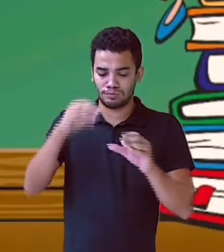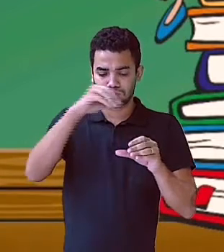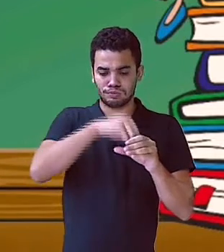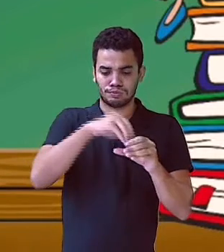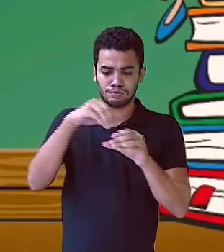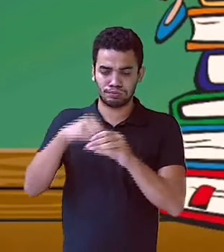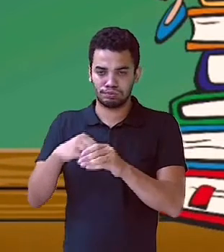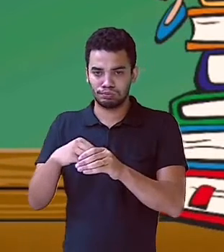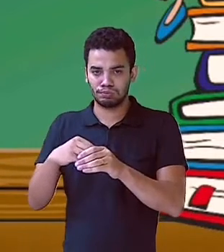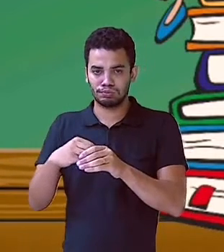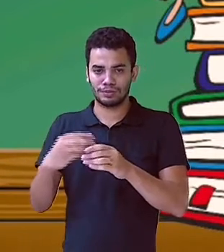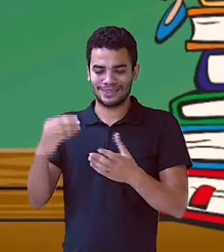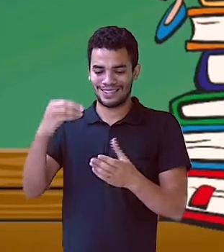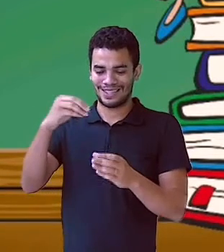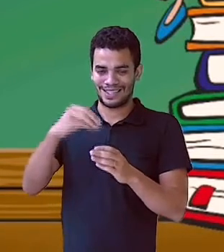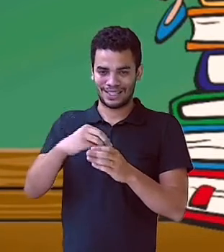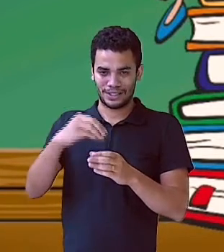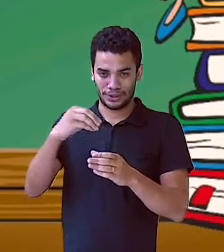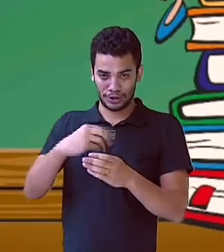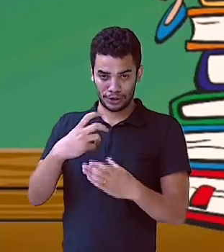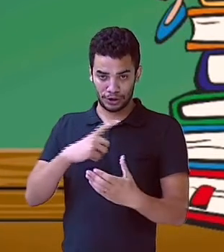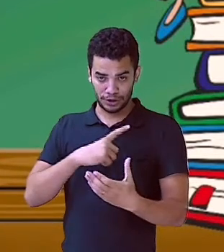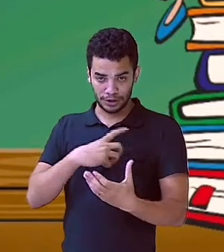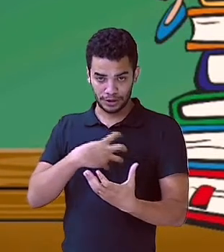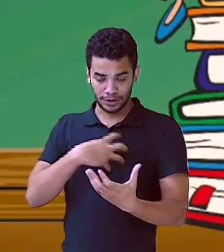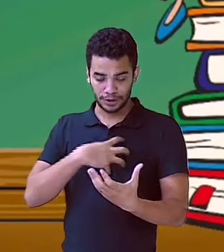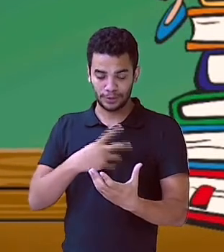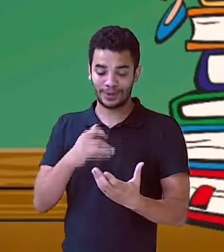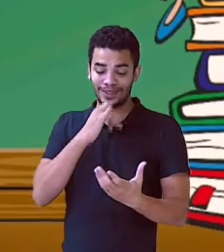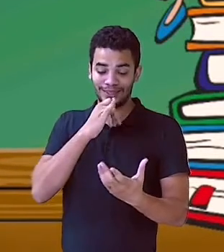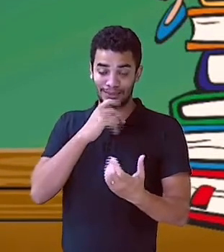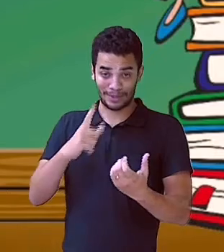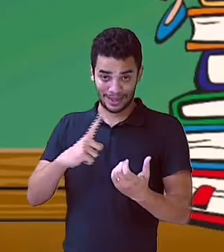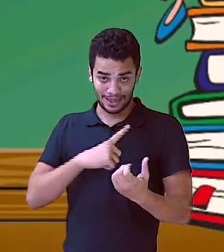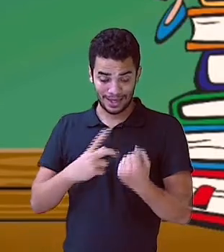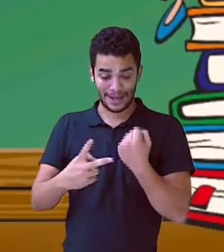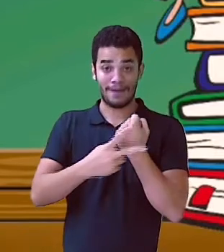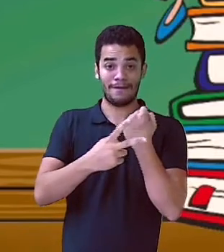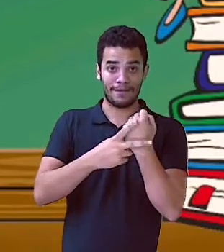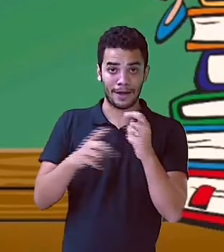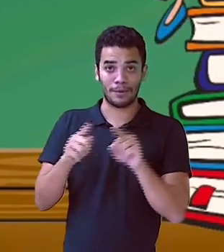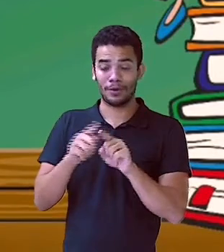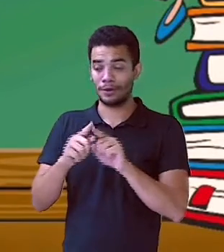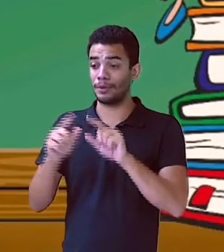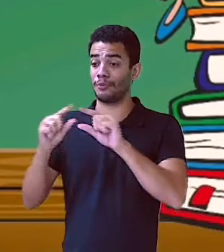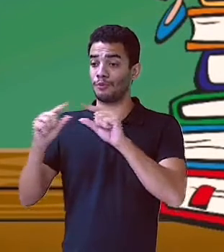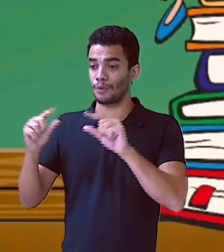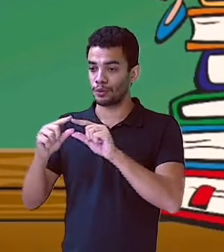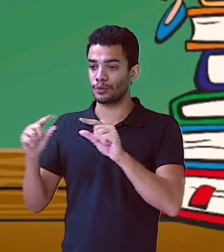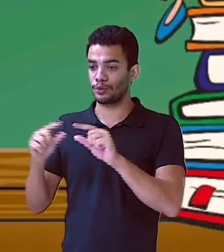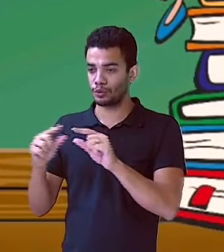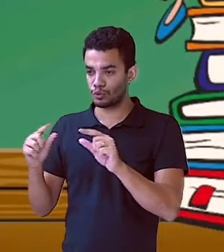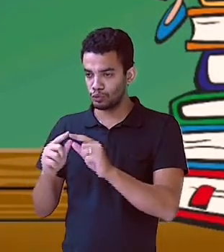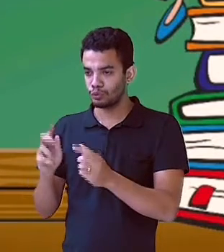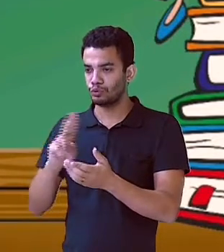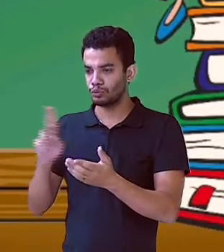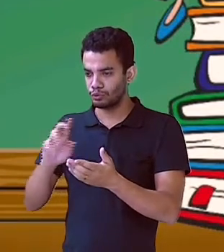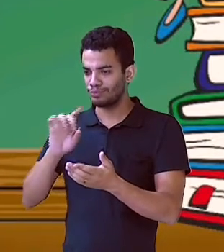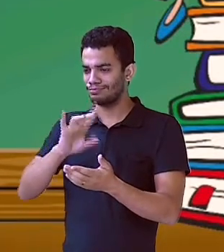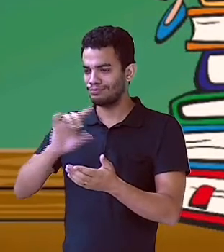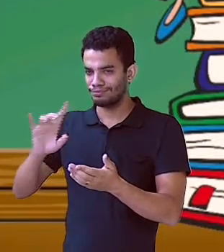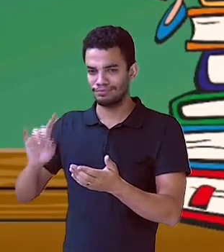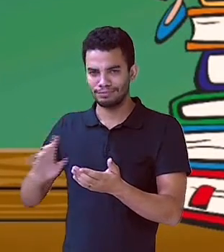verbo, um nome. Nesse caso, há a presença do predicativo do sujeito ou do predicativo do objeto.